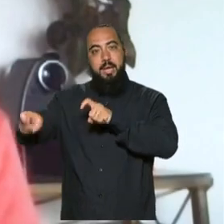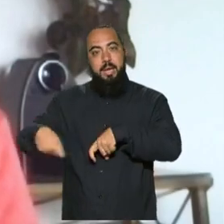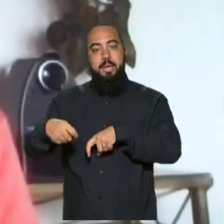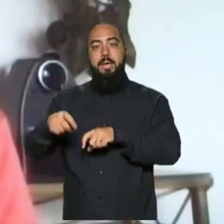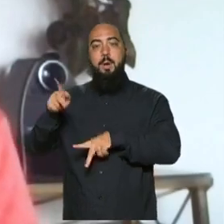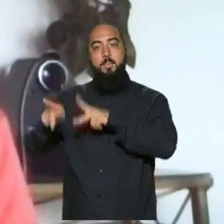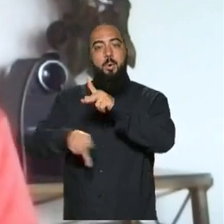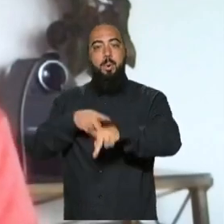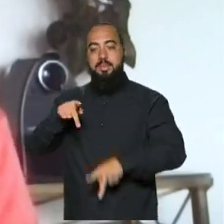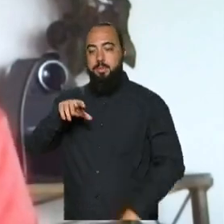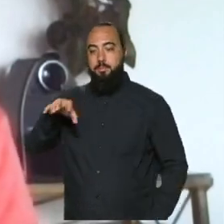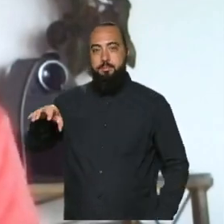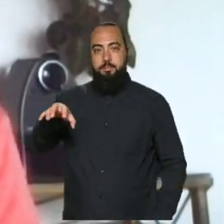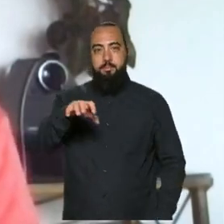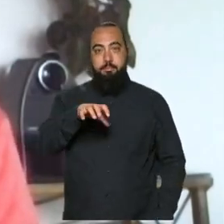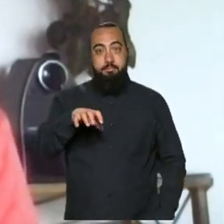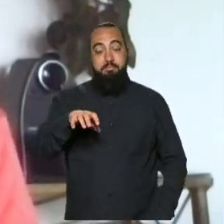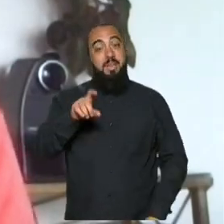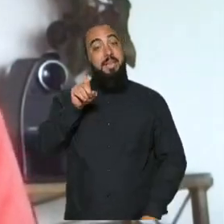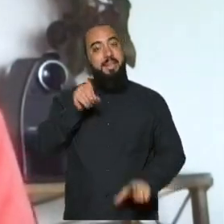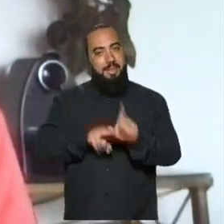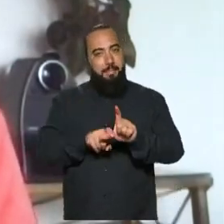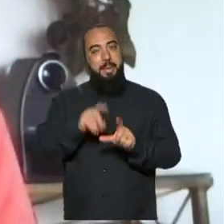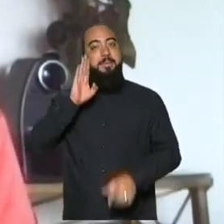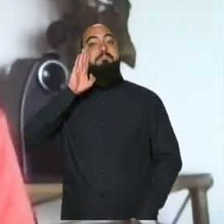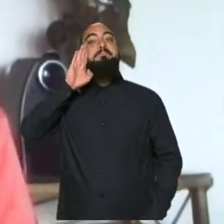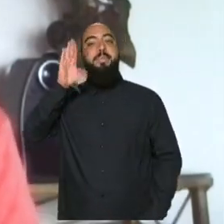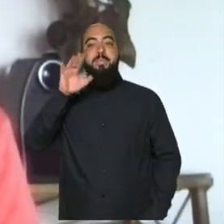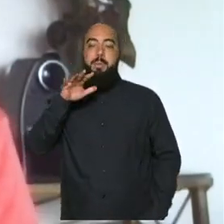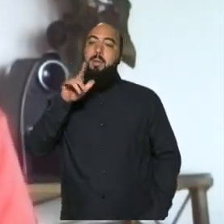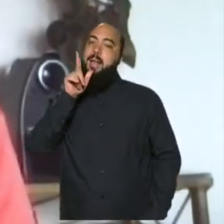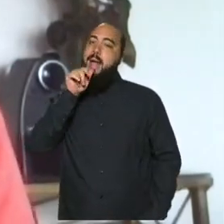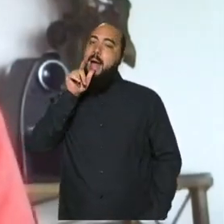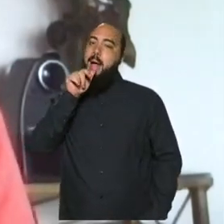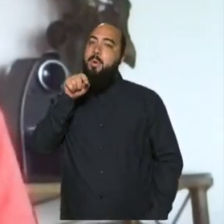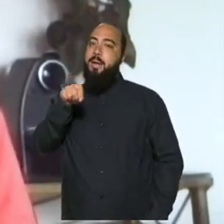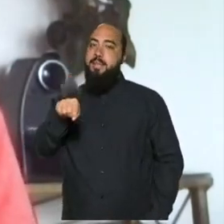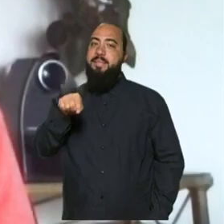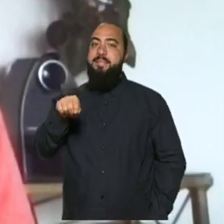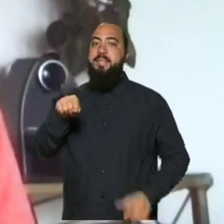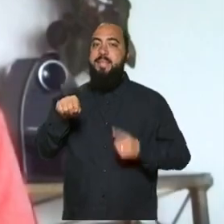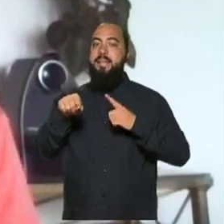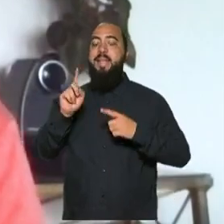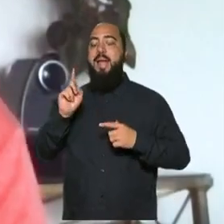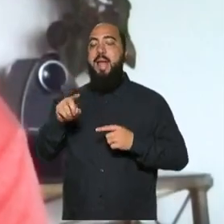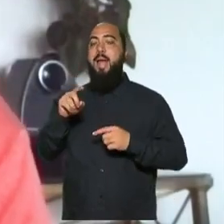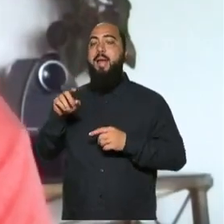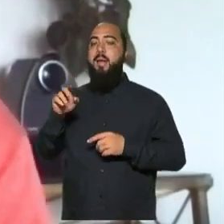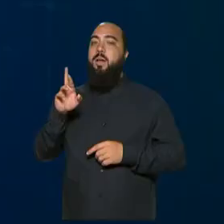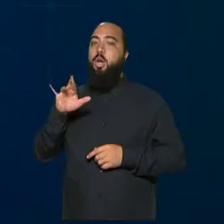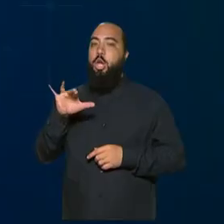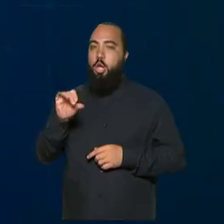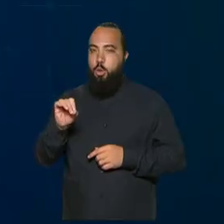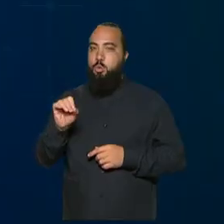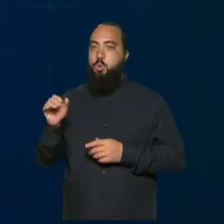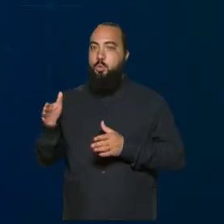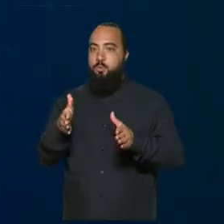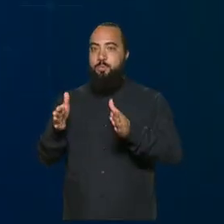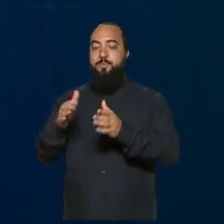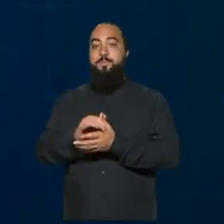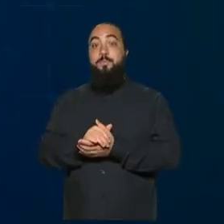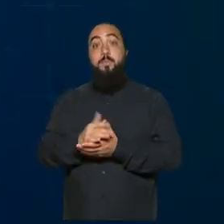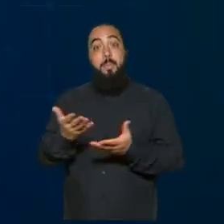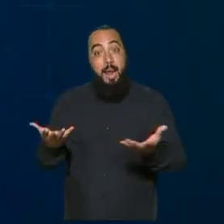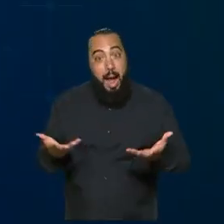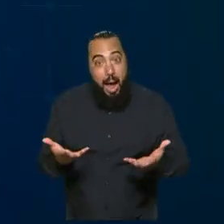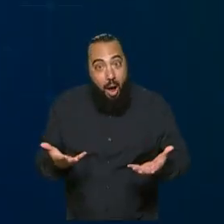dessas regiões. A gente depende diretamente dessa água que vem pelos rios voadores da Amazônia. Agora uma